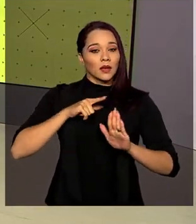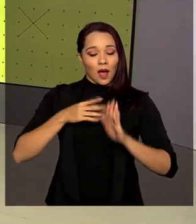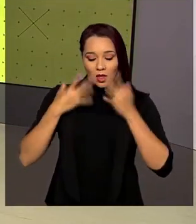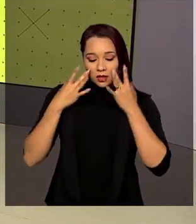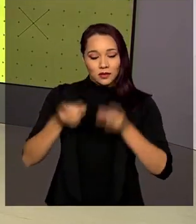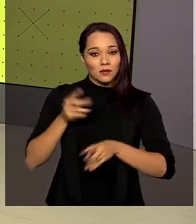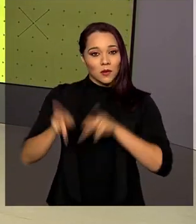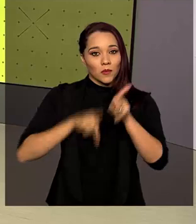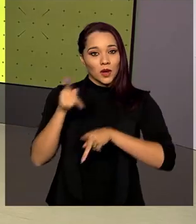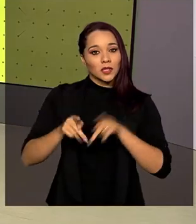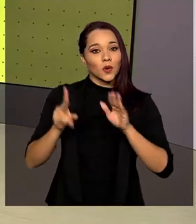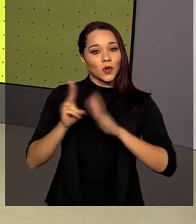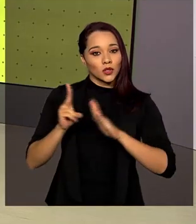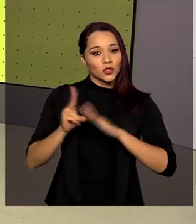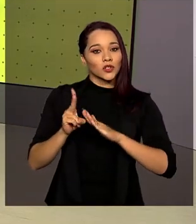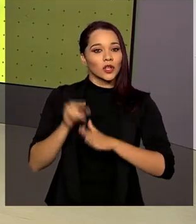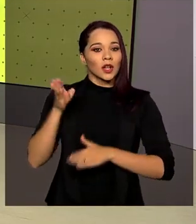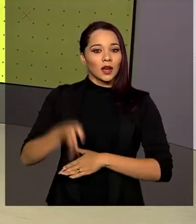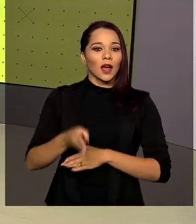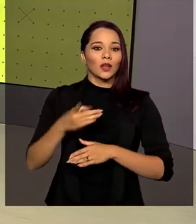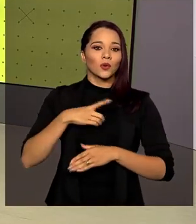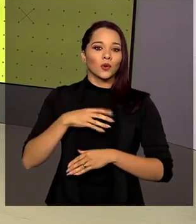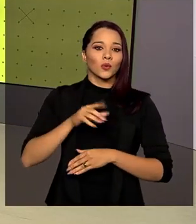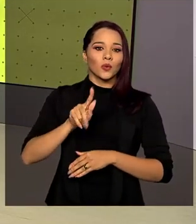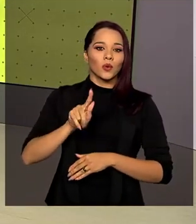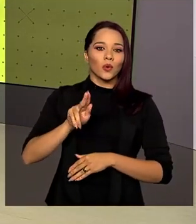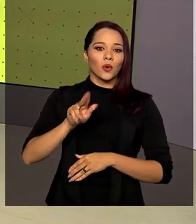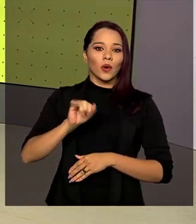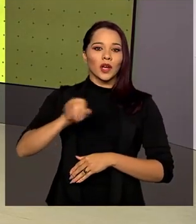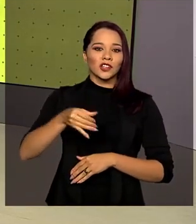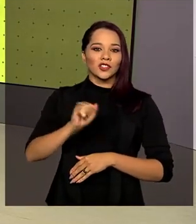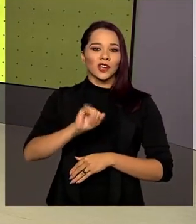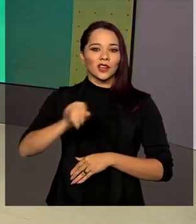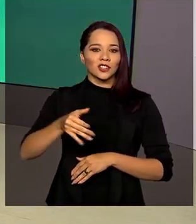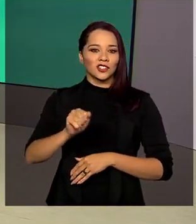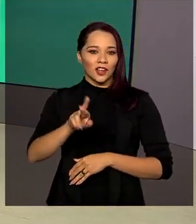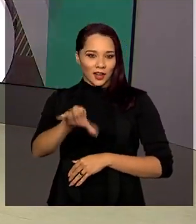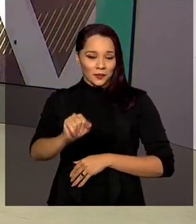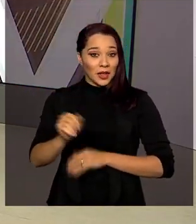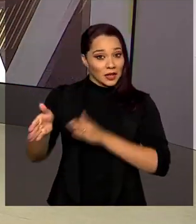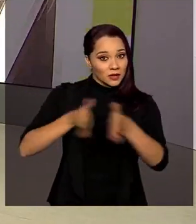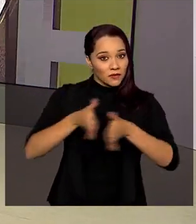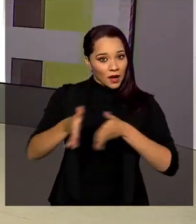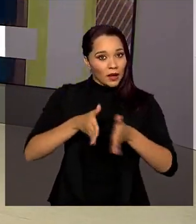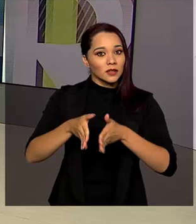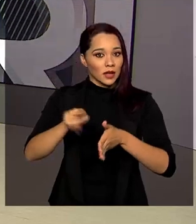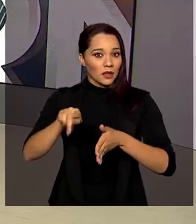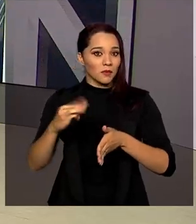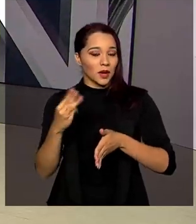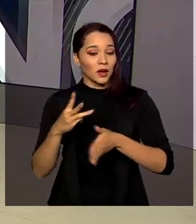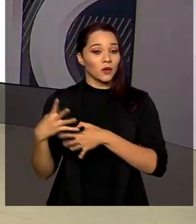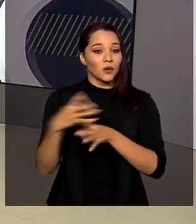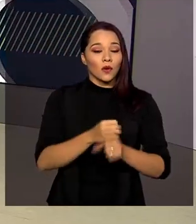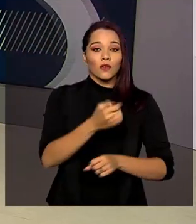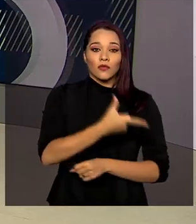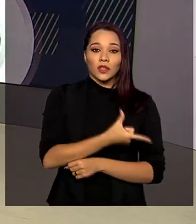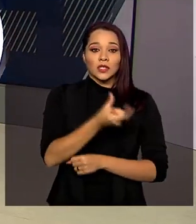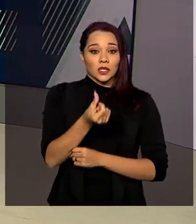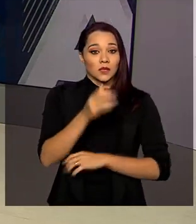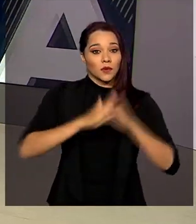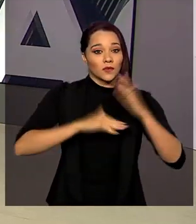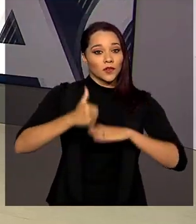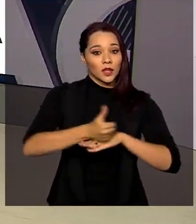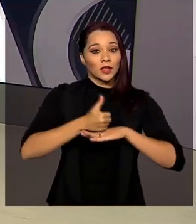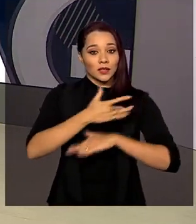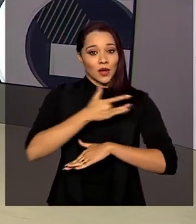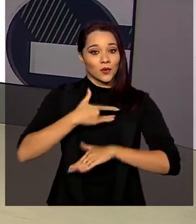a população indígena em sua maior parte da etnia Guajajara. Nessa fase da Missão Maranhão, um total de 26 profissionais de